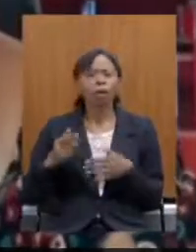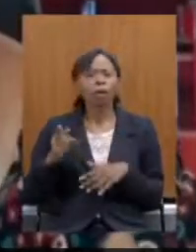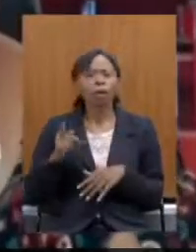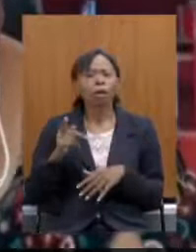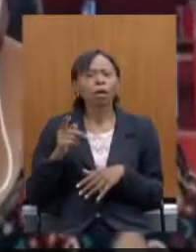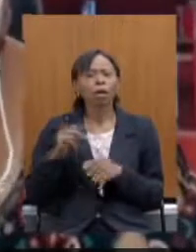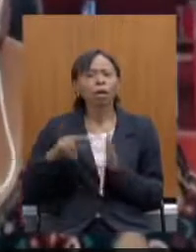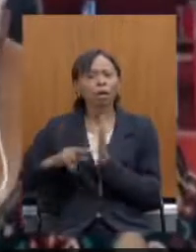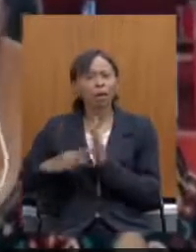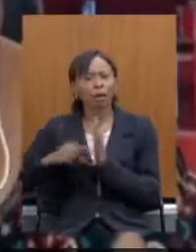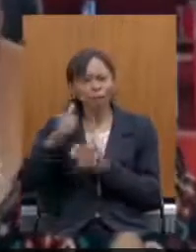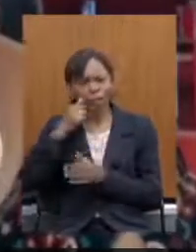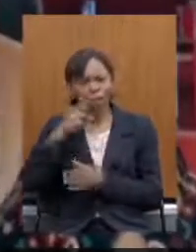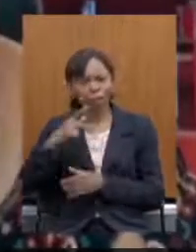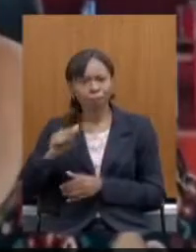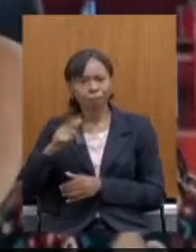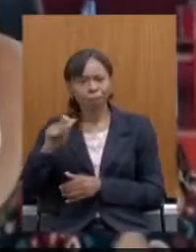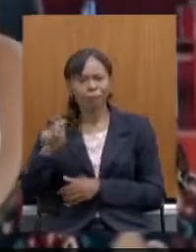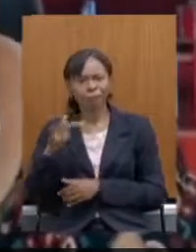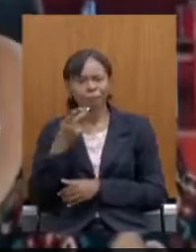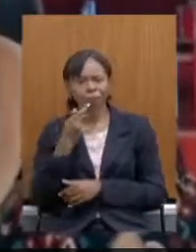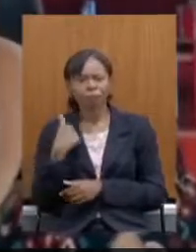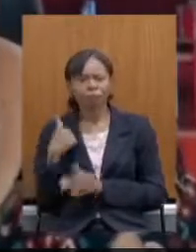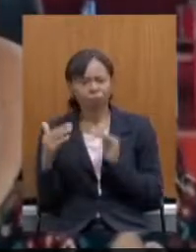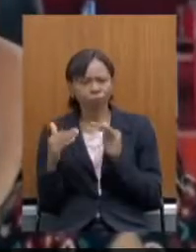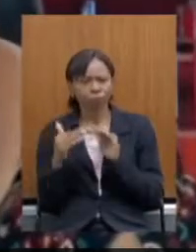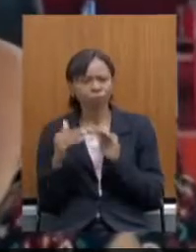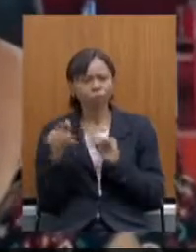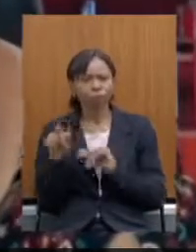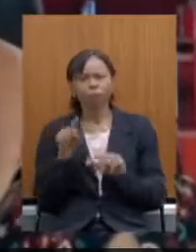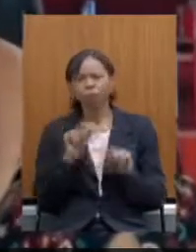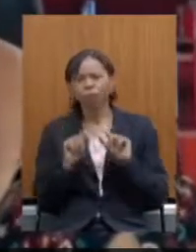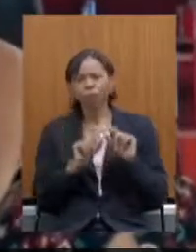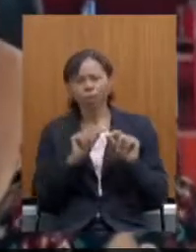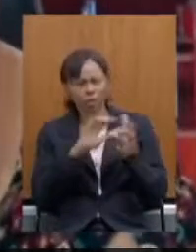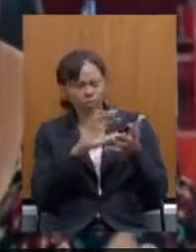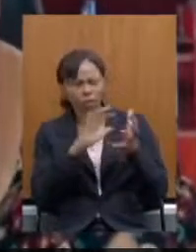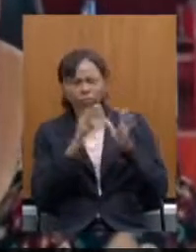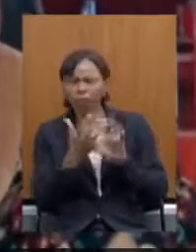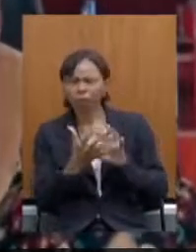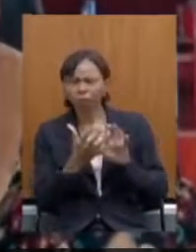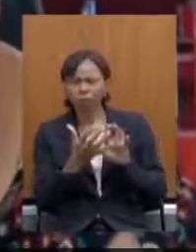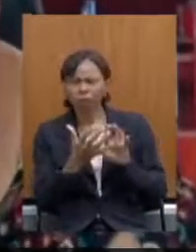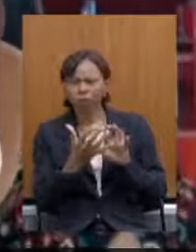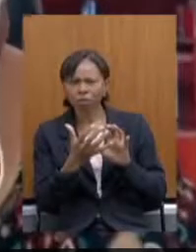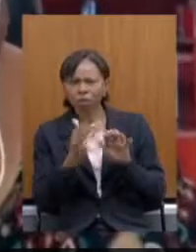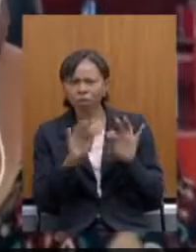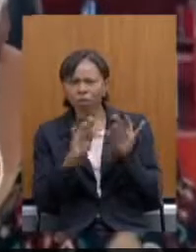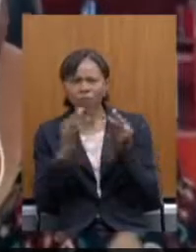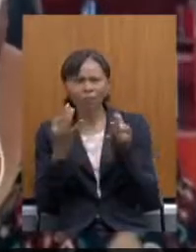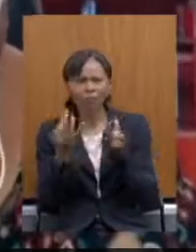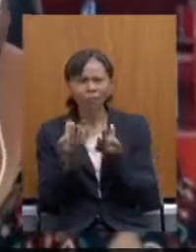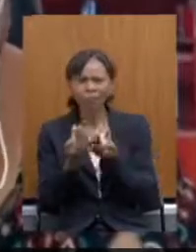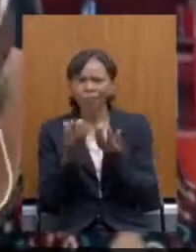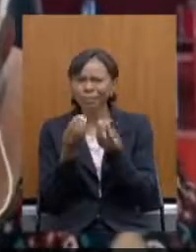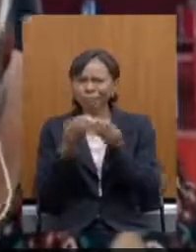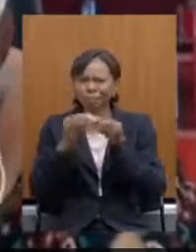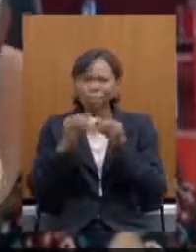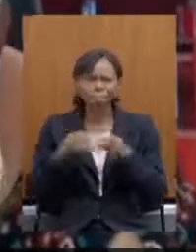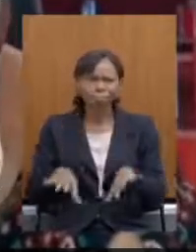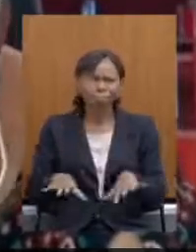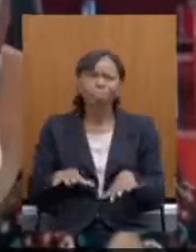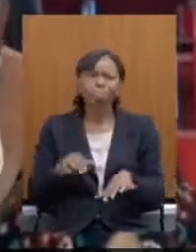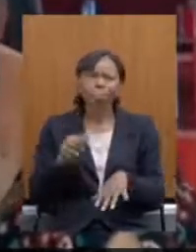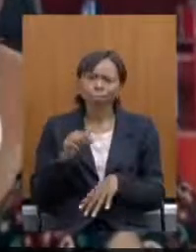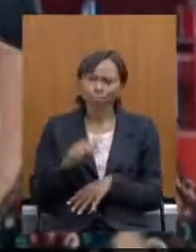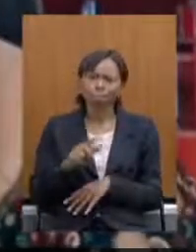onde eu concordo com ela ela diz que é uma reforma que empobrece as famílias dos servidores das servidoras públicas